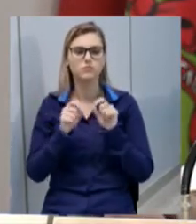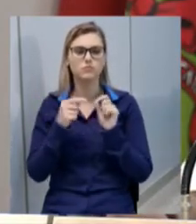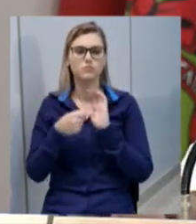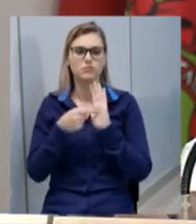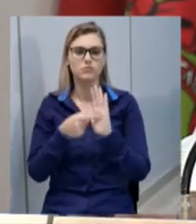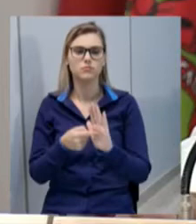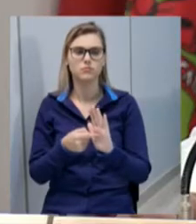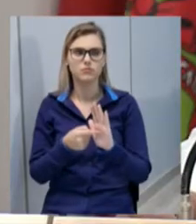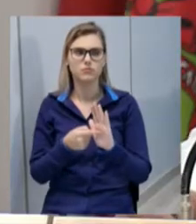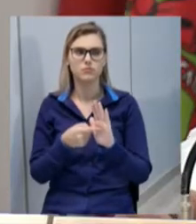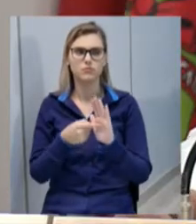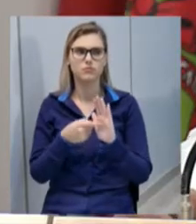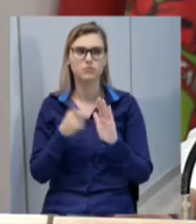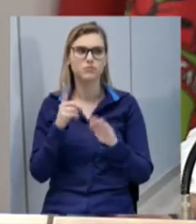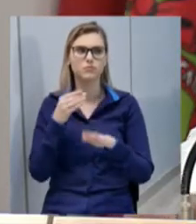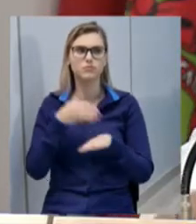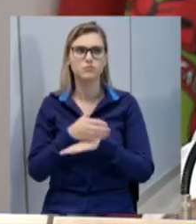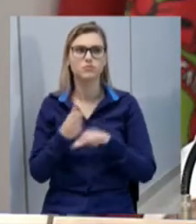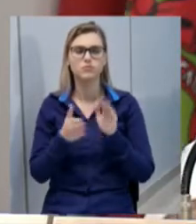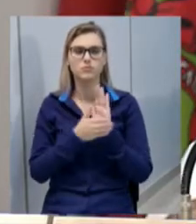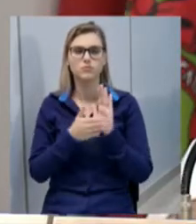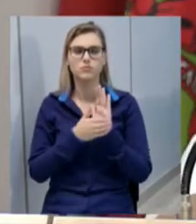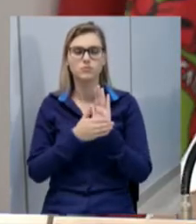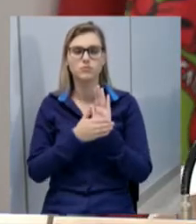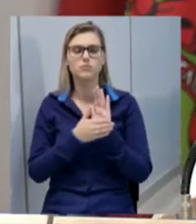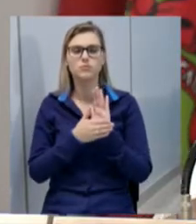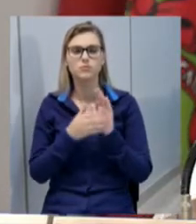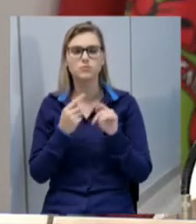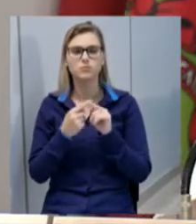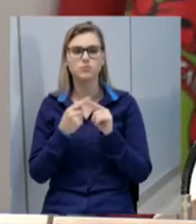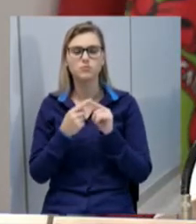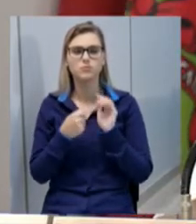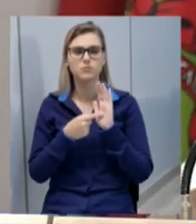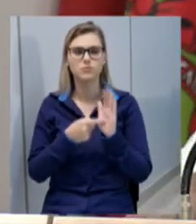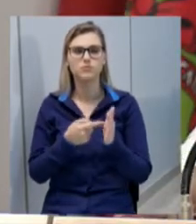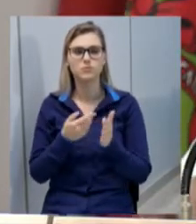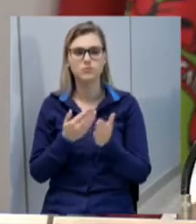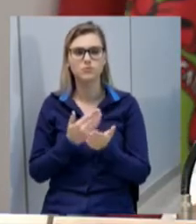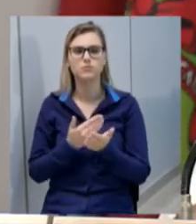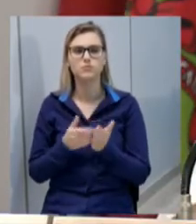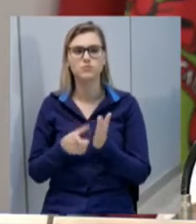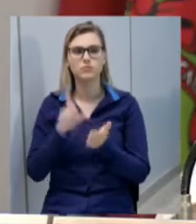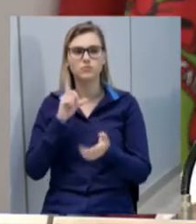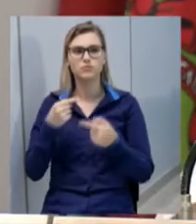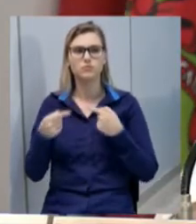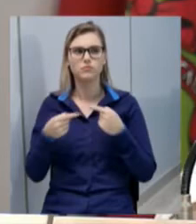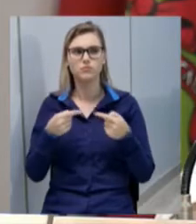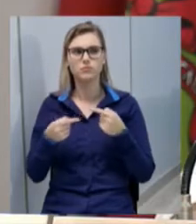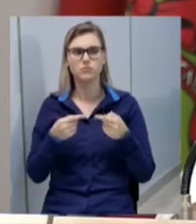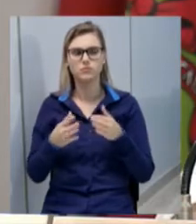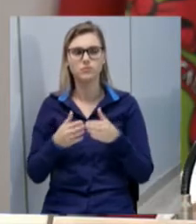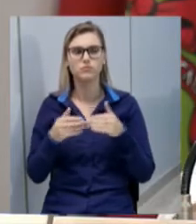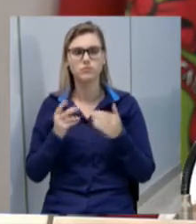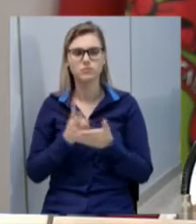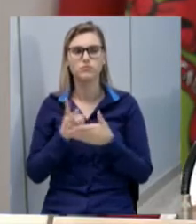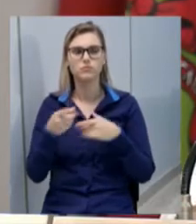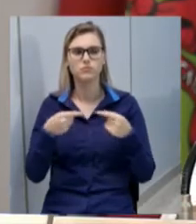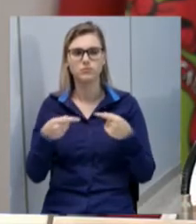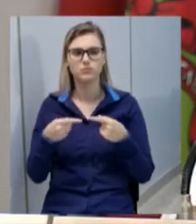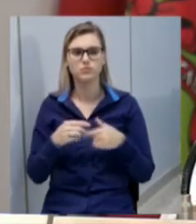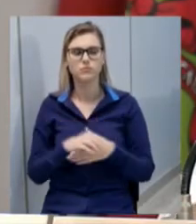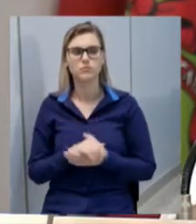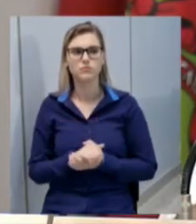não entrou na pauta porque apresentamos agora inícios antes da sessão emenda continua em discussão